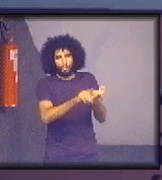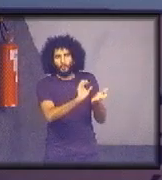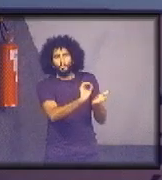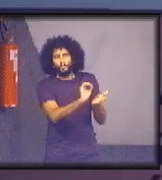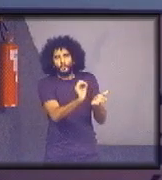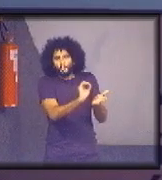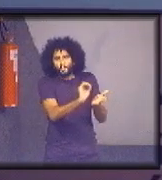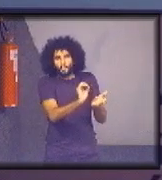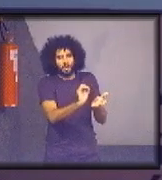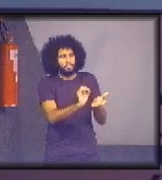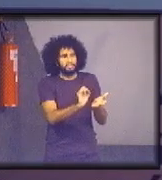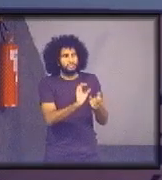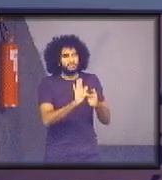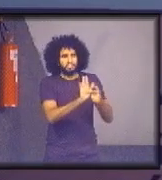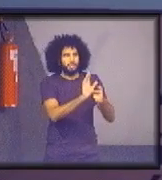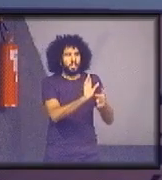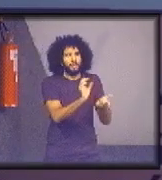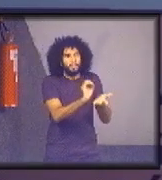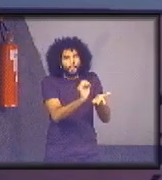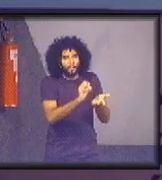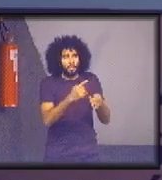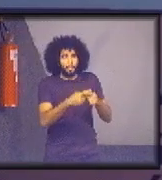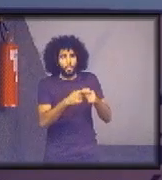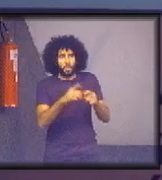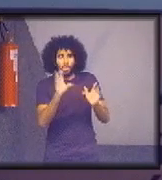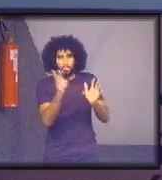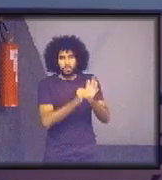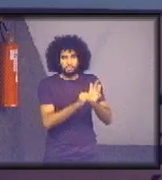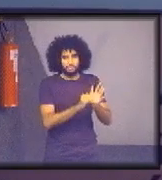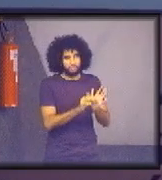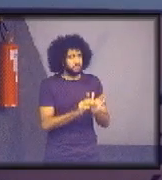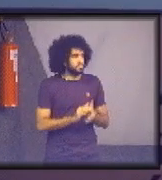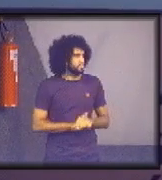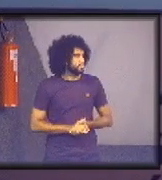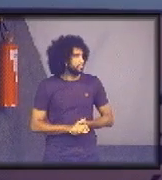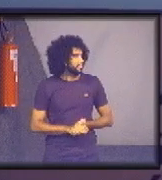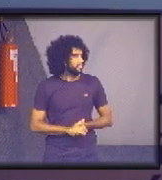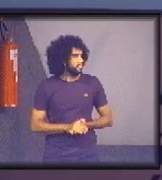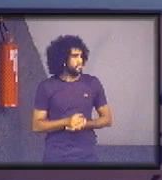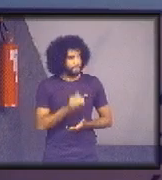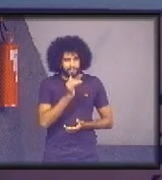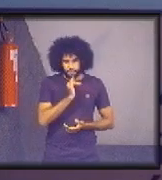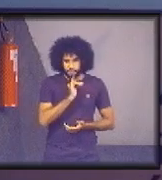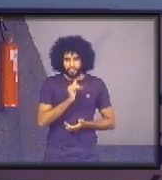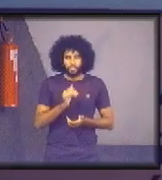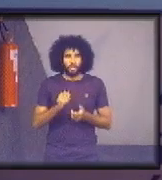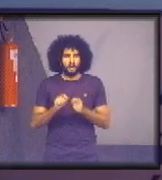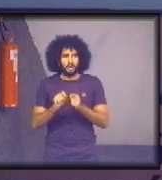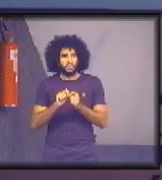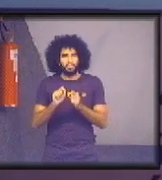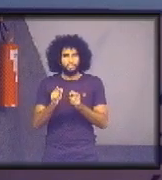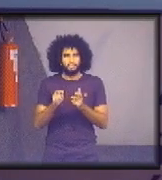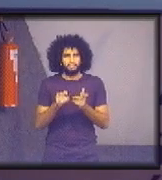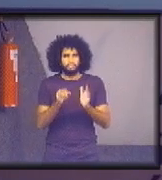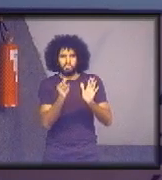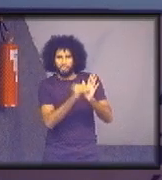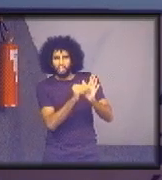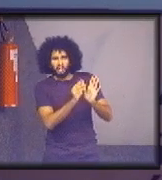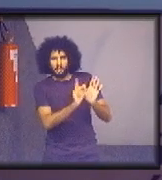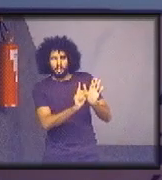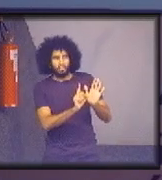se aplica. Você coloca indisponível. Não se aplica é quando não se aplica mesmo. No caso, ele poderia até botar não se aplica nesse caso. Não,